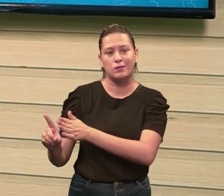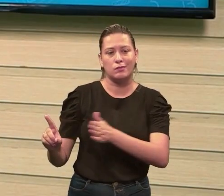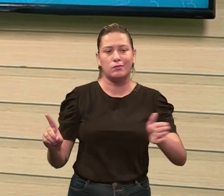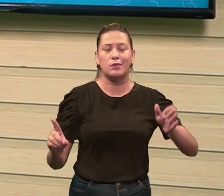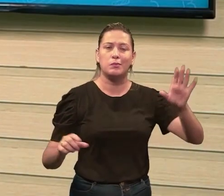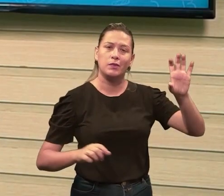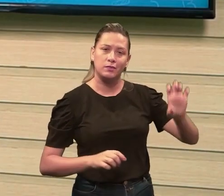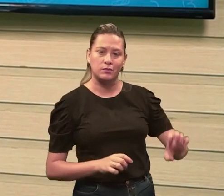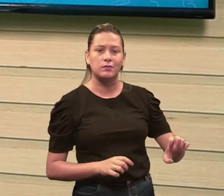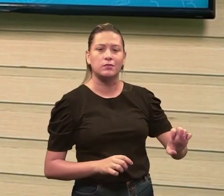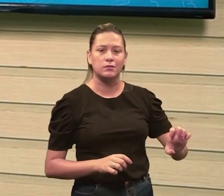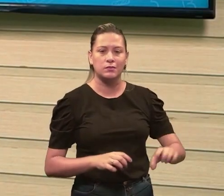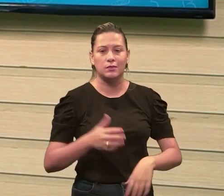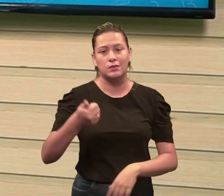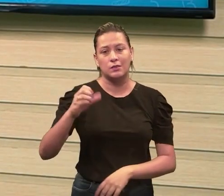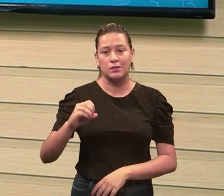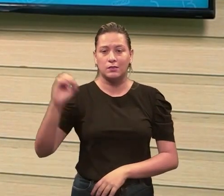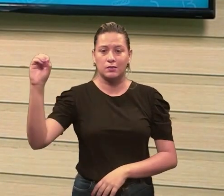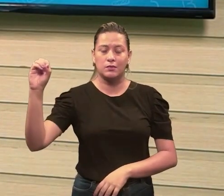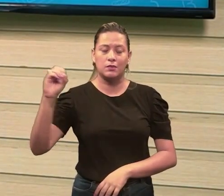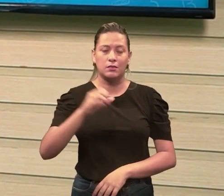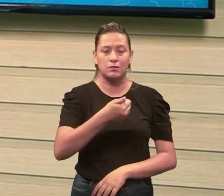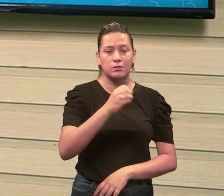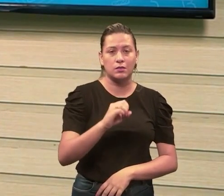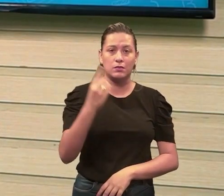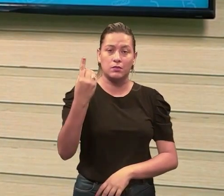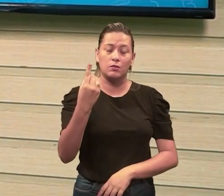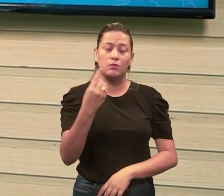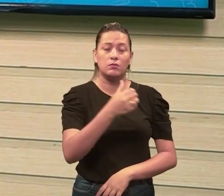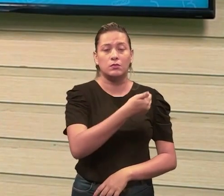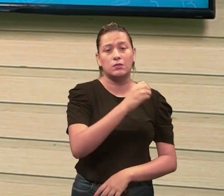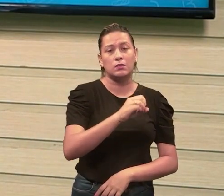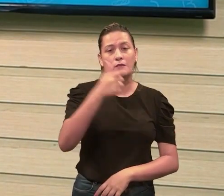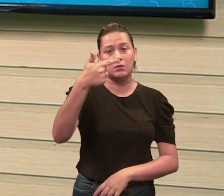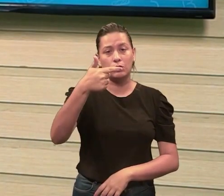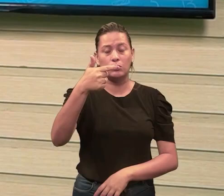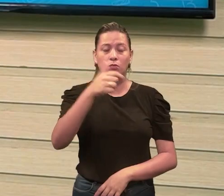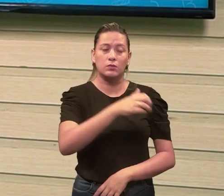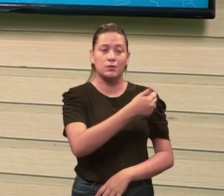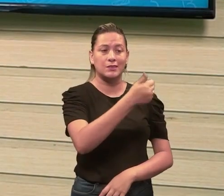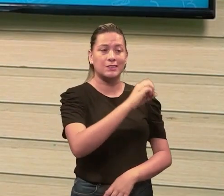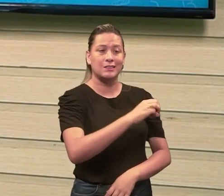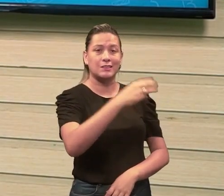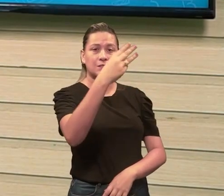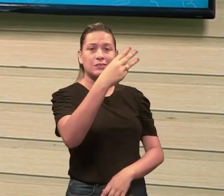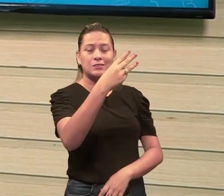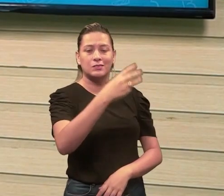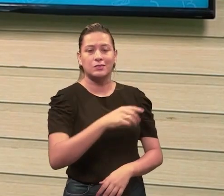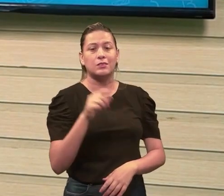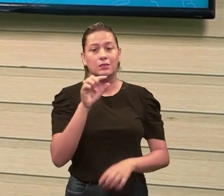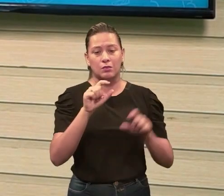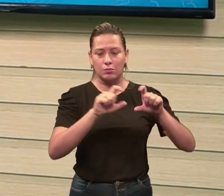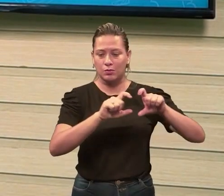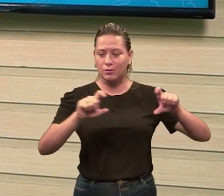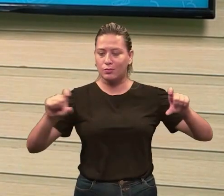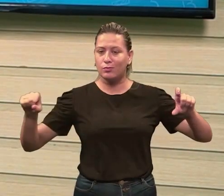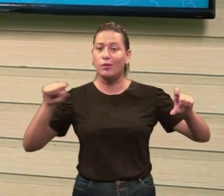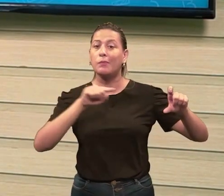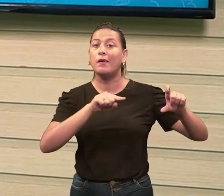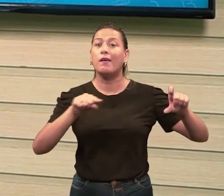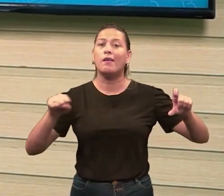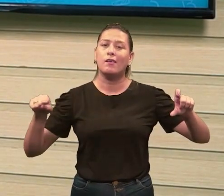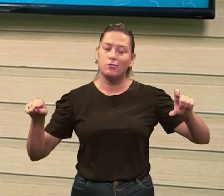né? Então, aqui eu ficaria 10 a 0, 10 a 1, 10 a 2 e 10 a 3, terceira, certo? Então, é essa forma aqui que eu